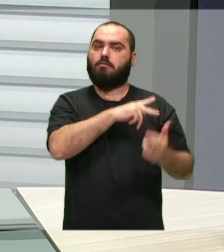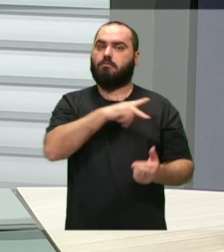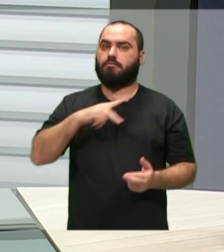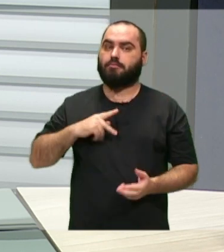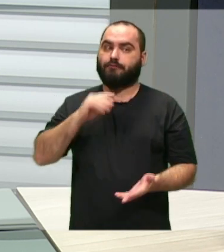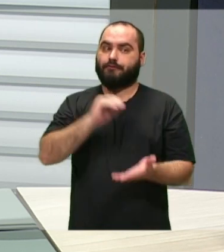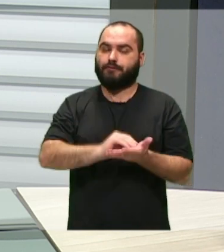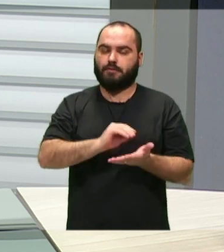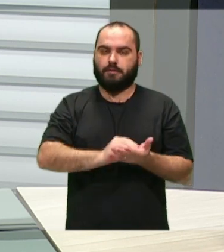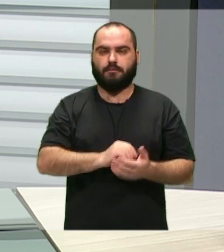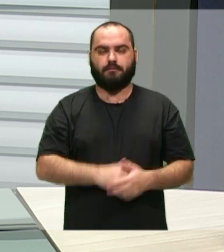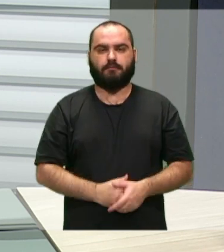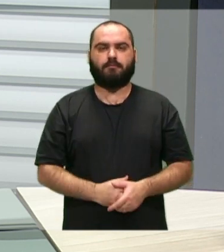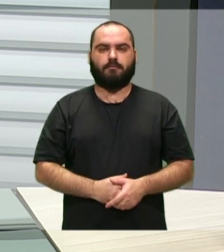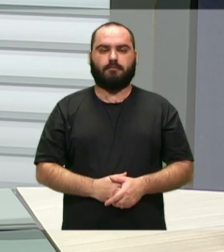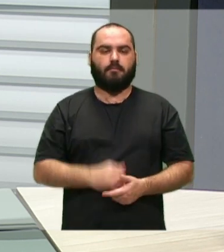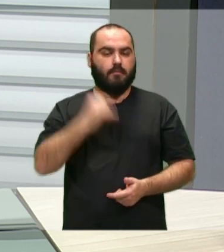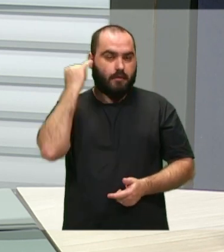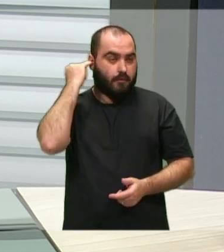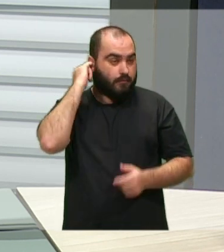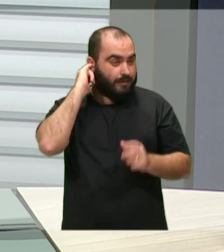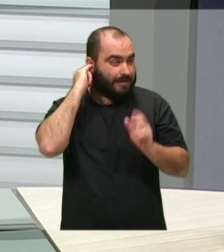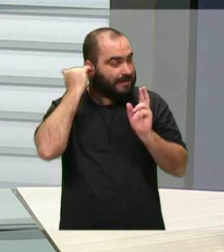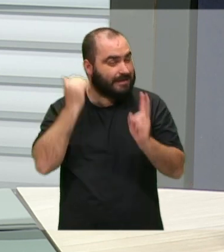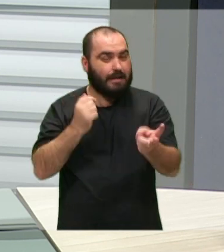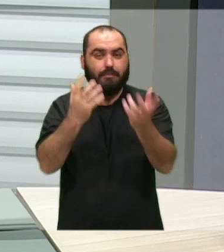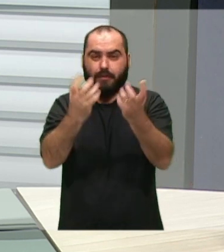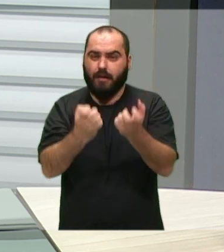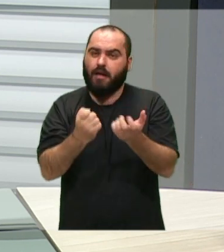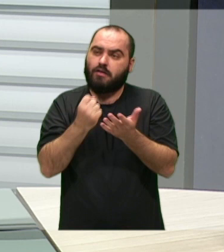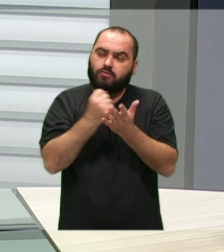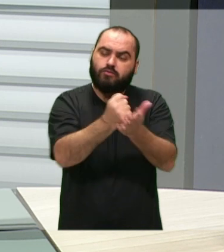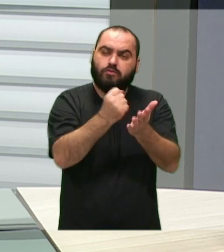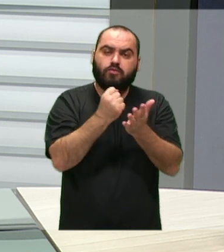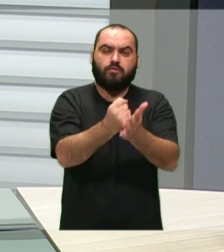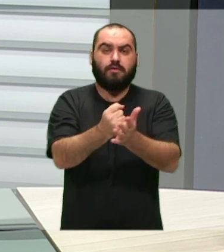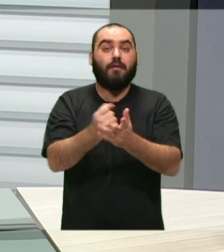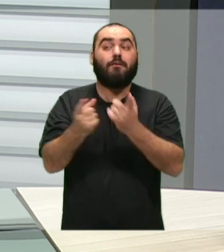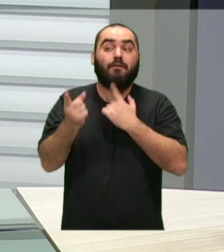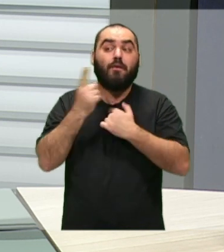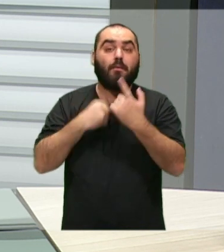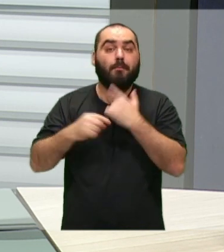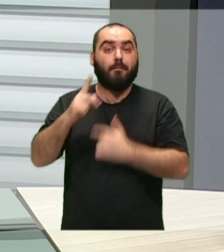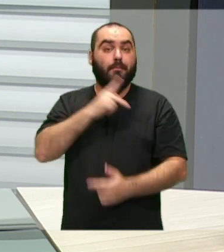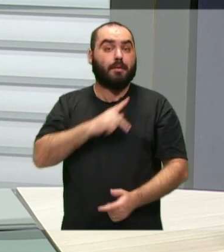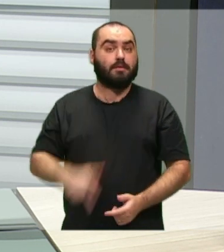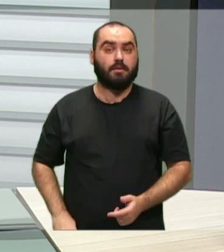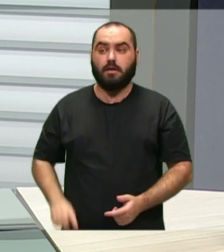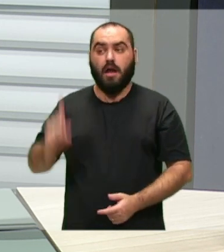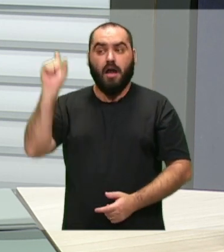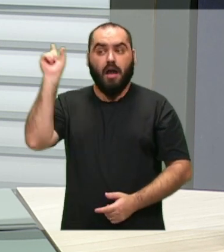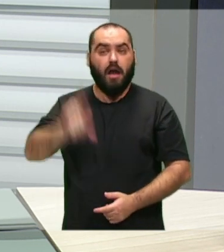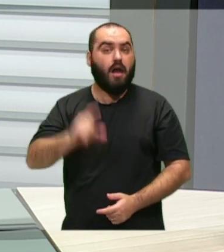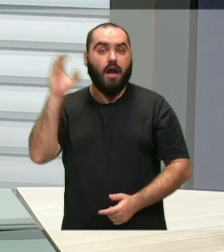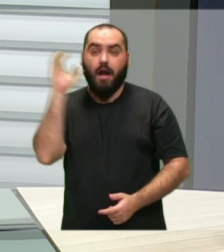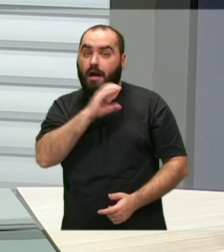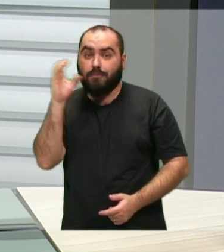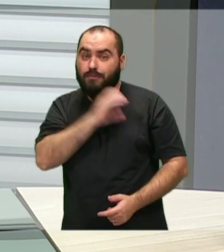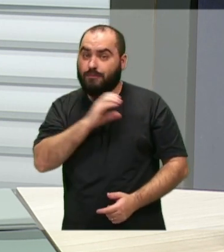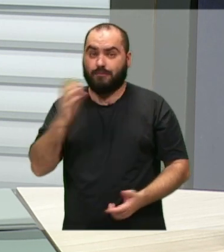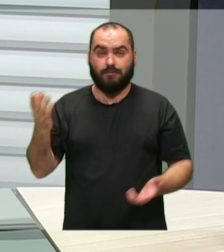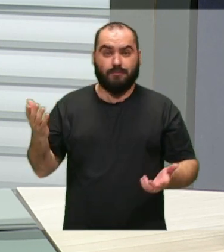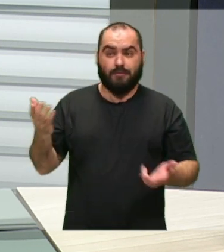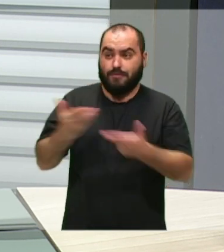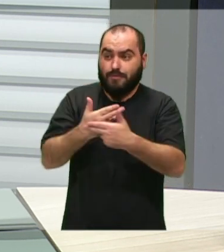mas nós buscando sempre contribuir o nosso desejo na nossa presidência é realmente acelerar as coisas. Itajaí precisa ter um